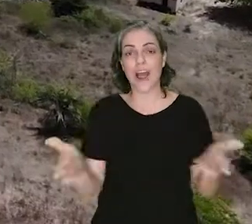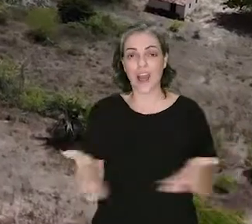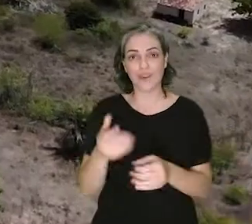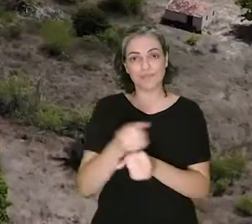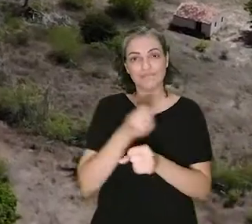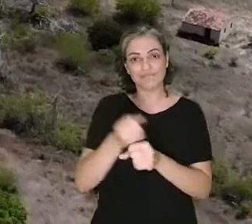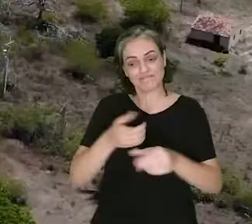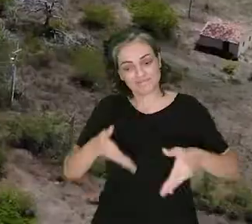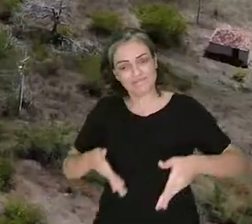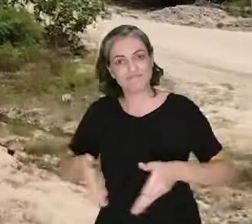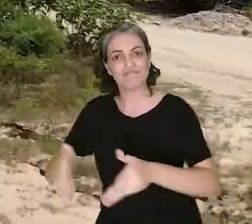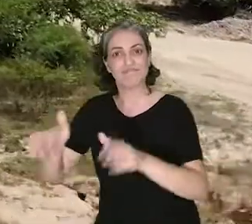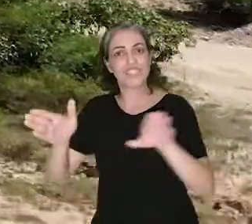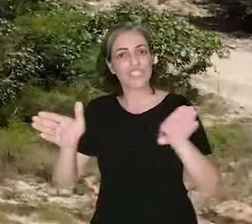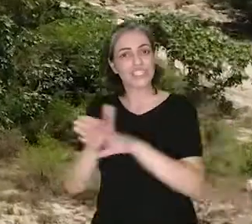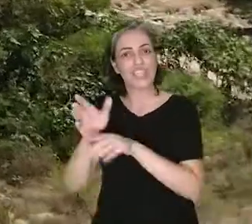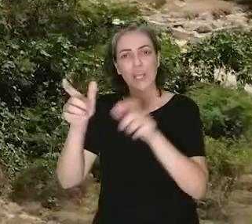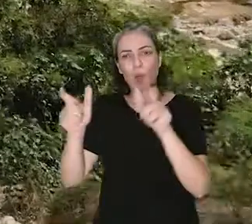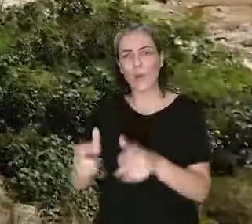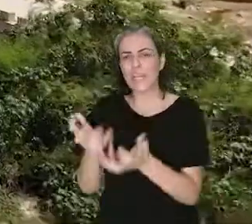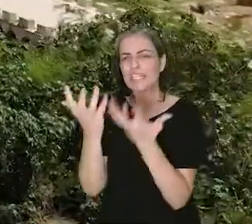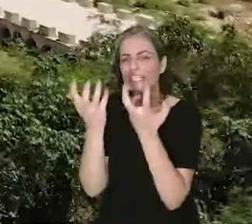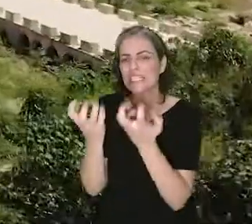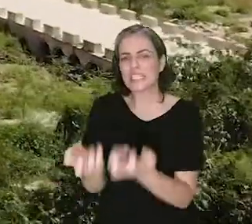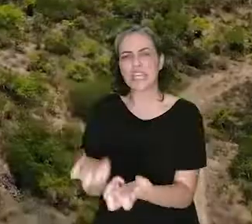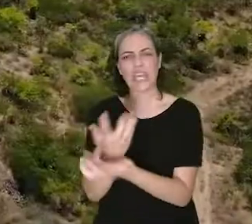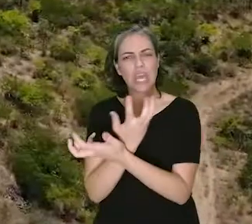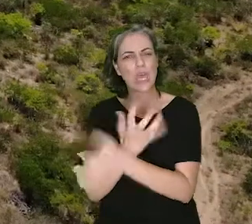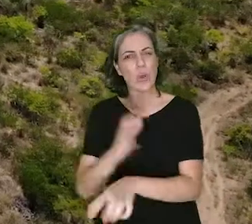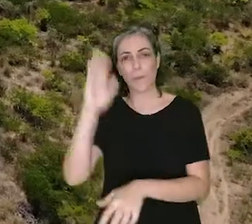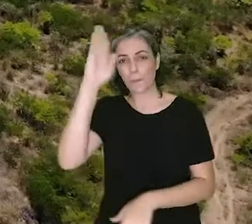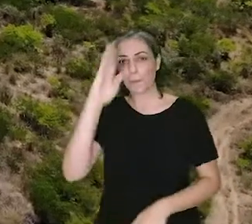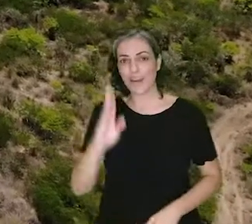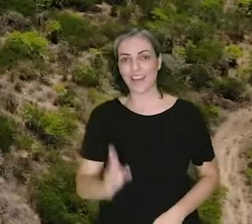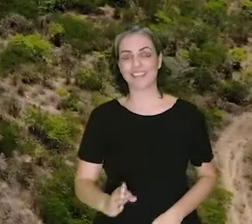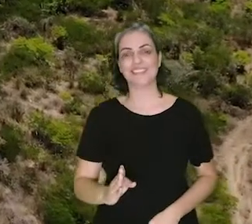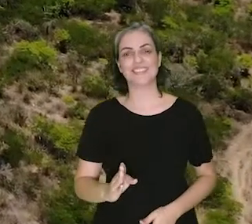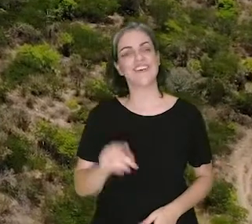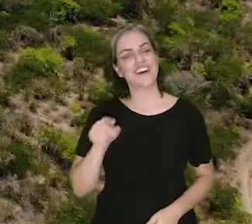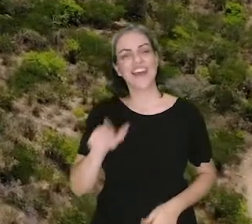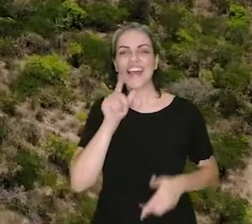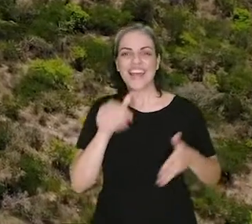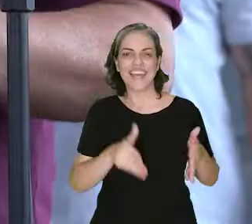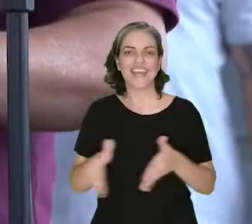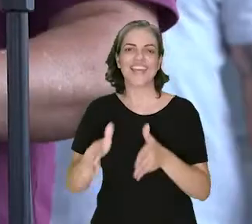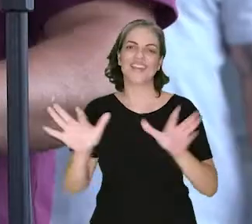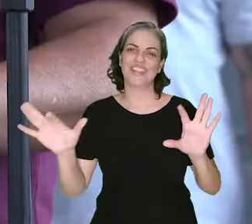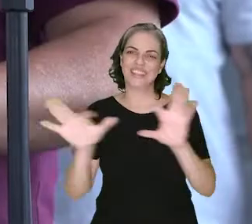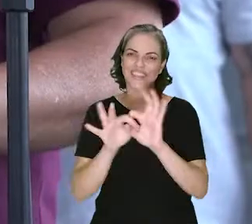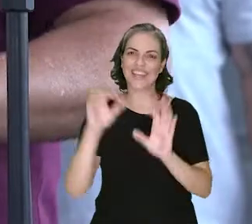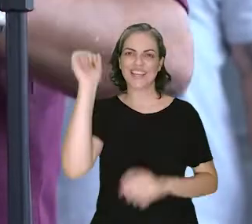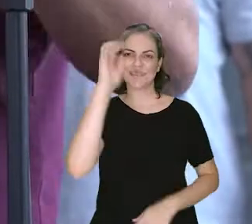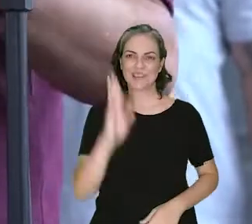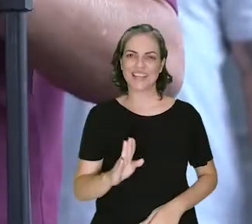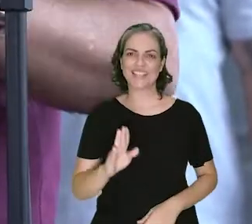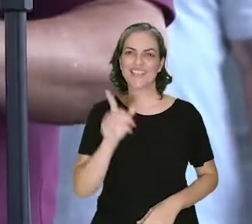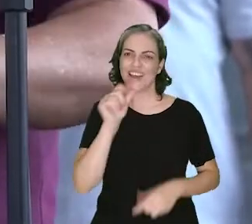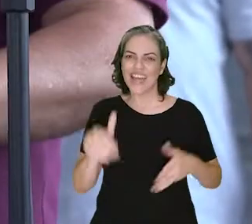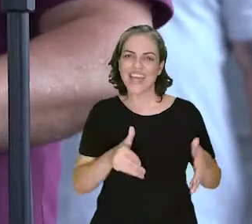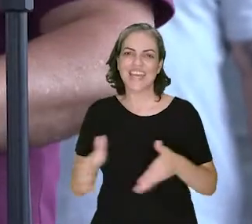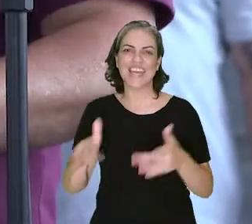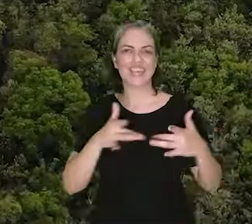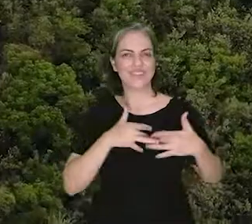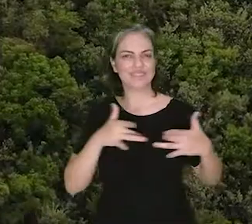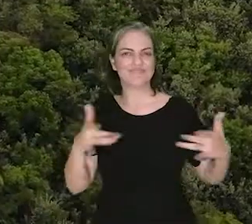às regiões mais ásperas, mais áridas do nosso Brasil, o rio da integração nacional, o rio da